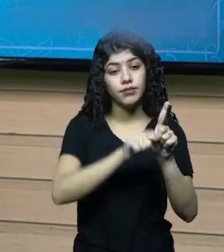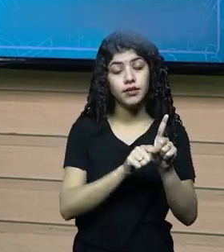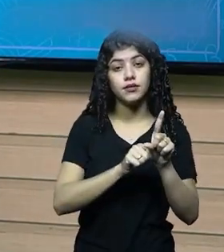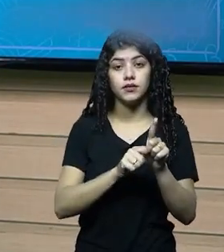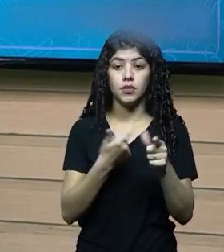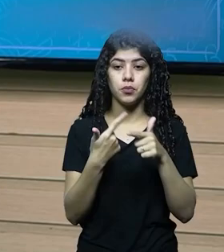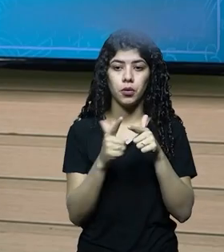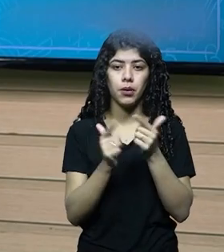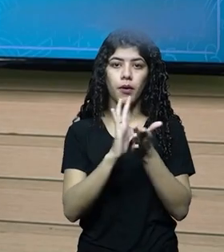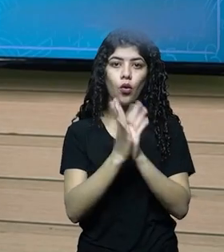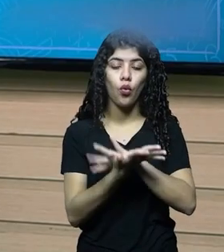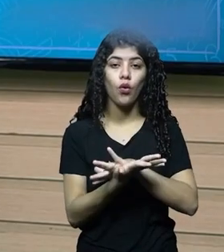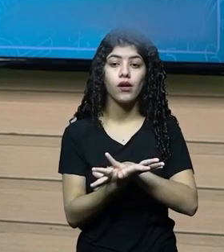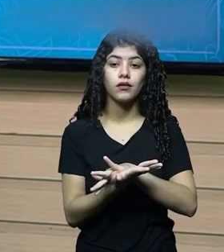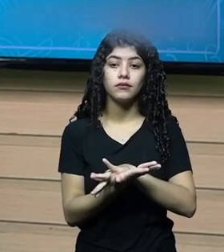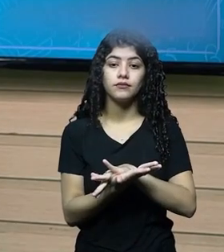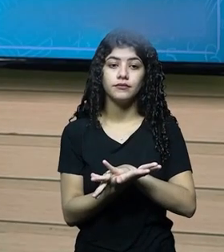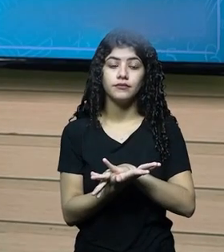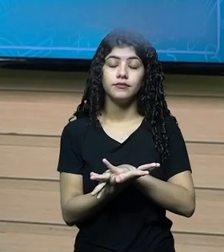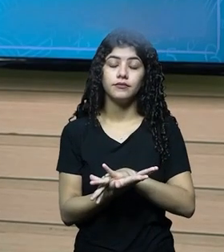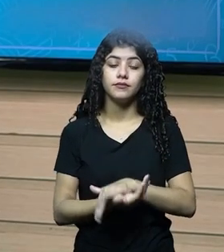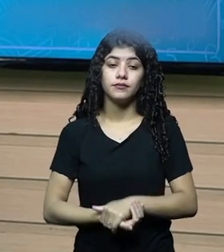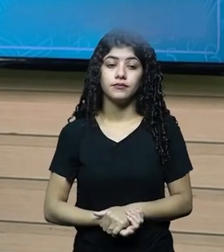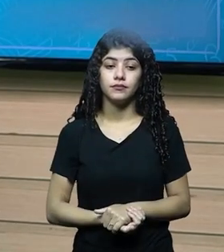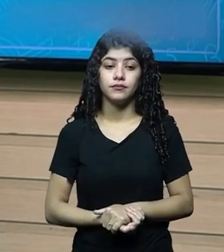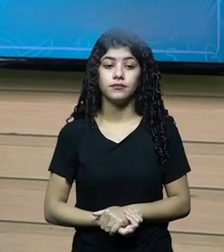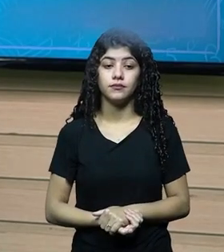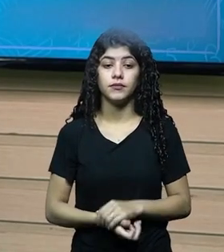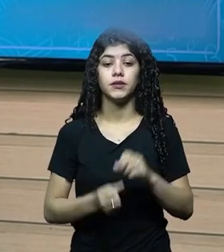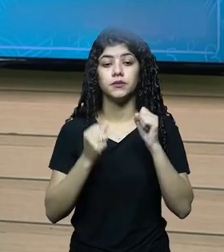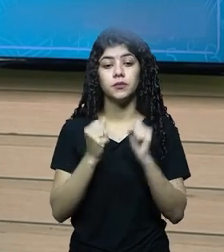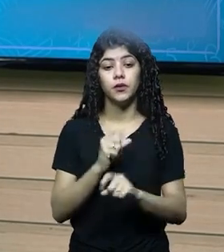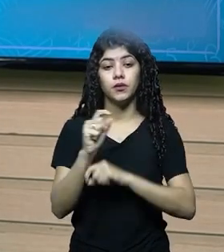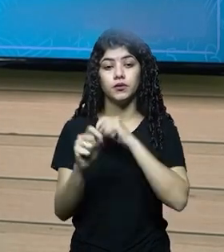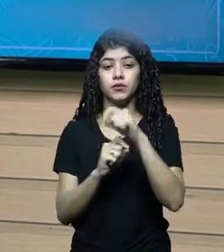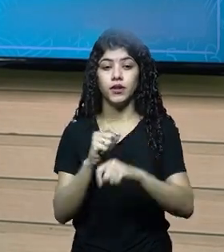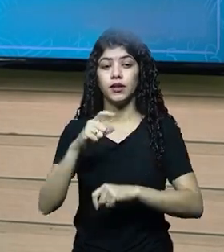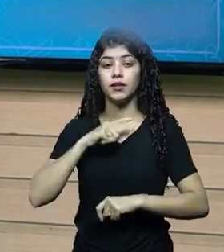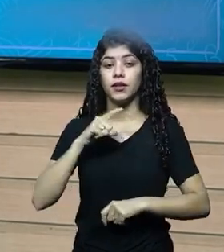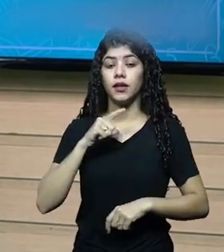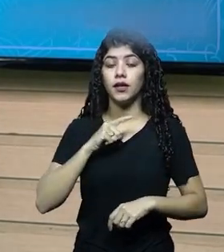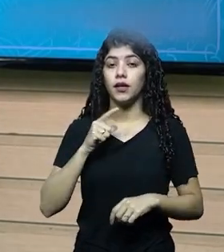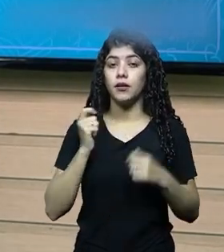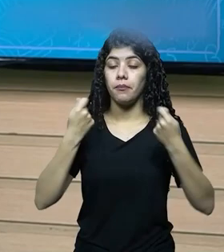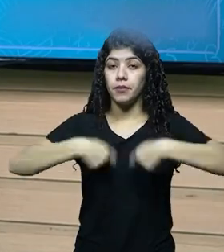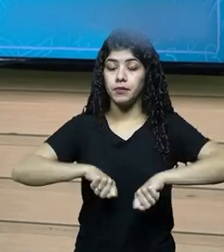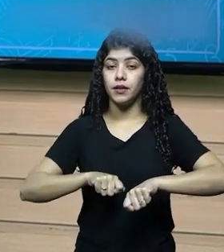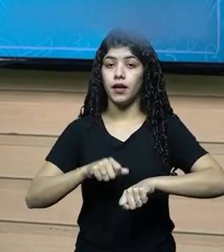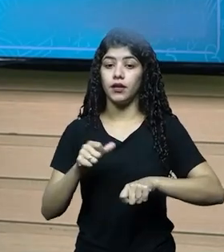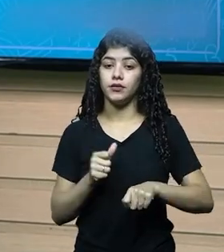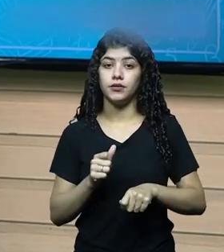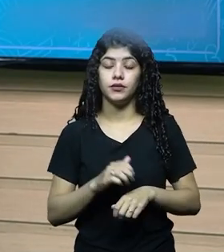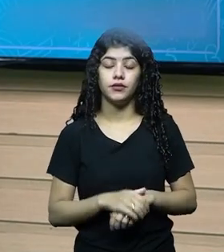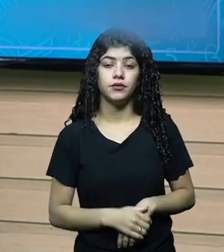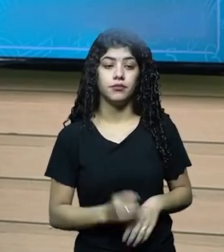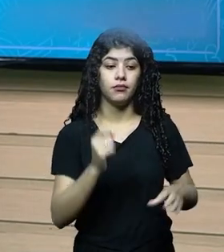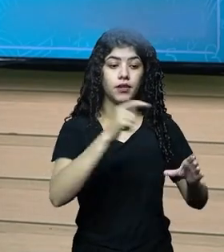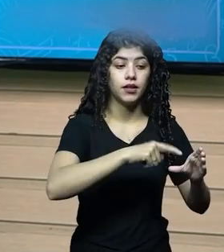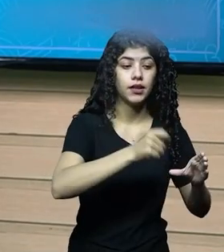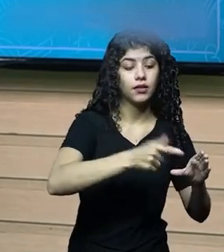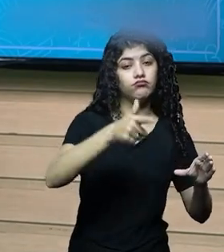sanado e pode ter havido a possibilidade de repor essa